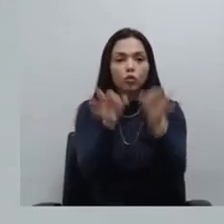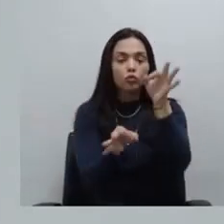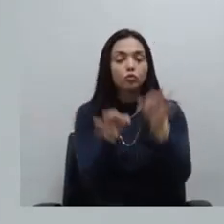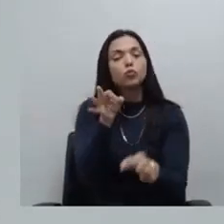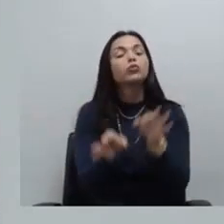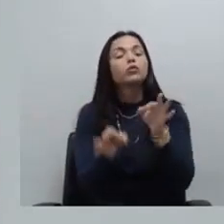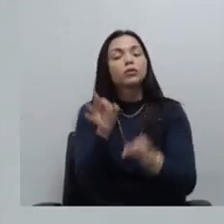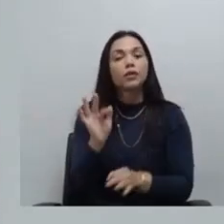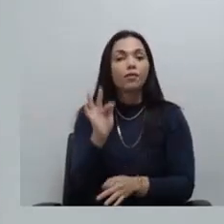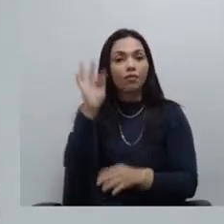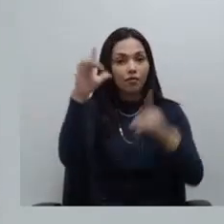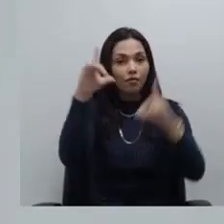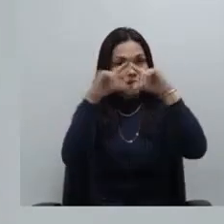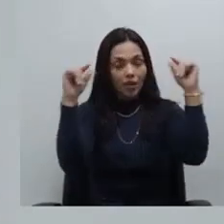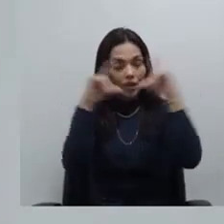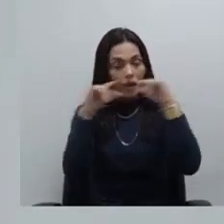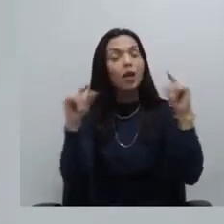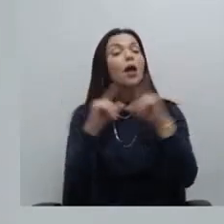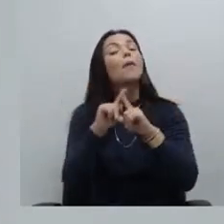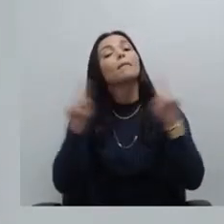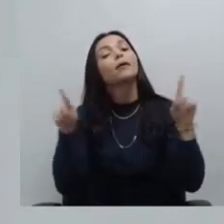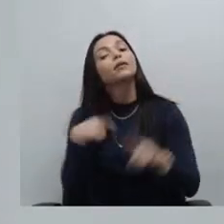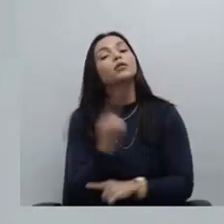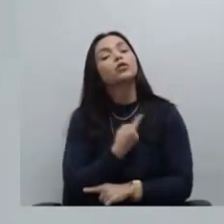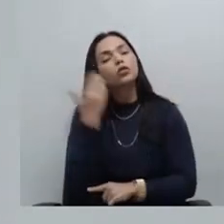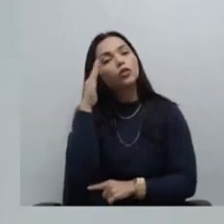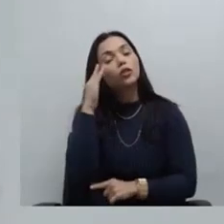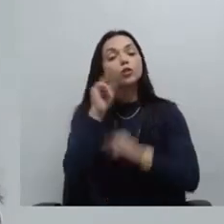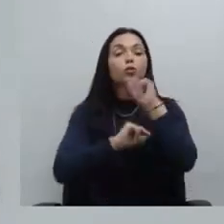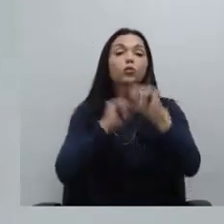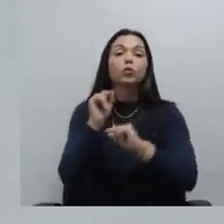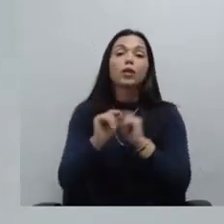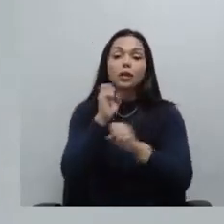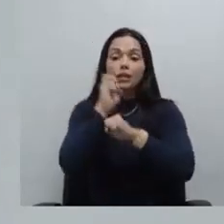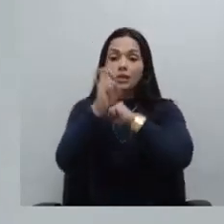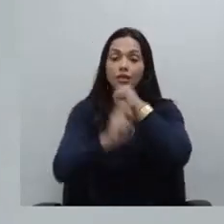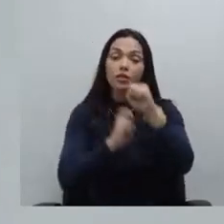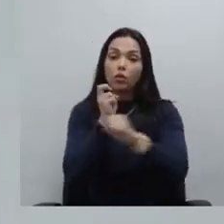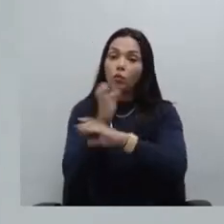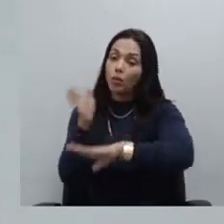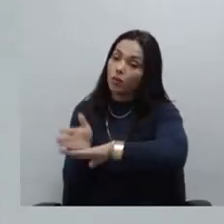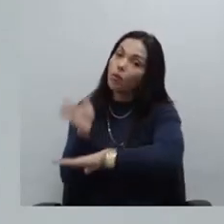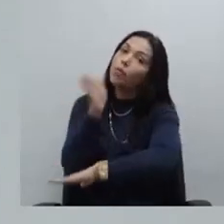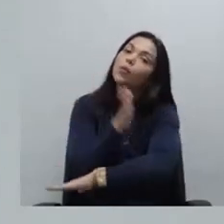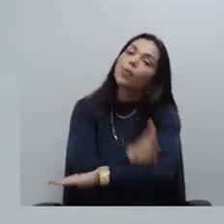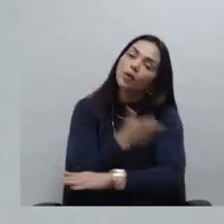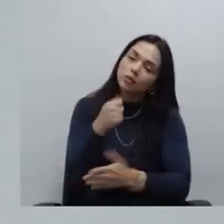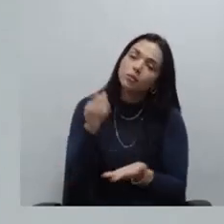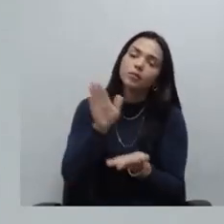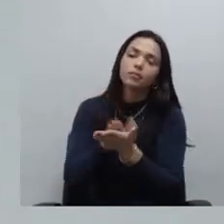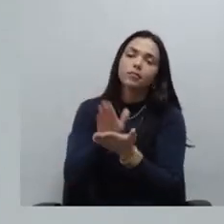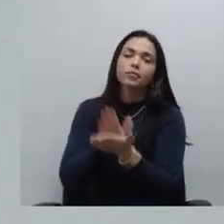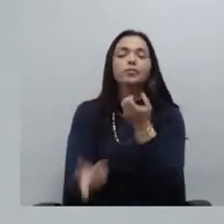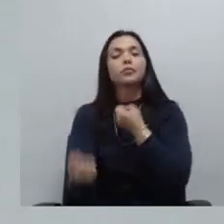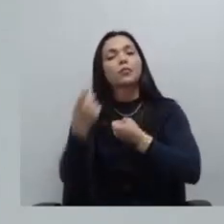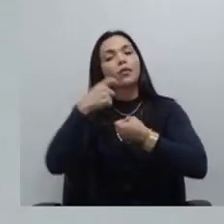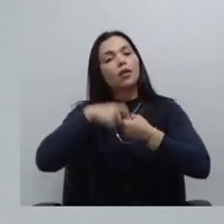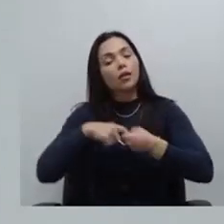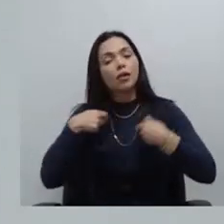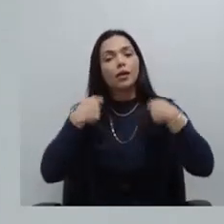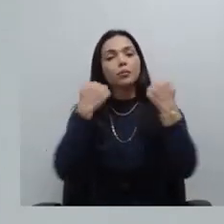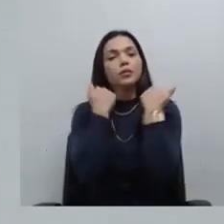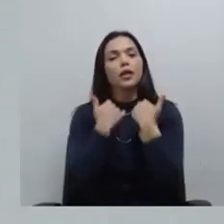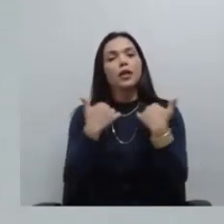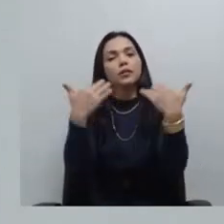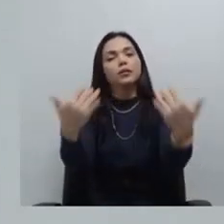Federal mas nós entendemos que é possível a cobrança dos cinco anos anteriores à propositura e para isso nós precisamos de autorização assemblear